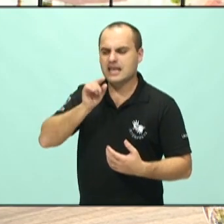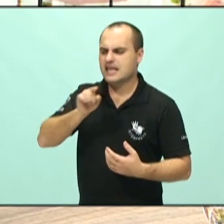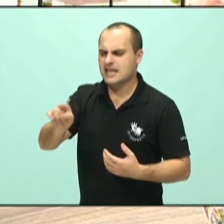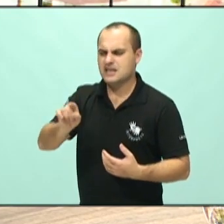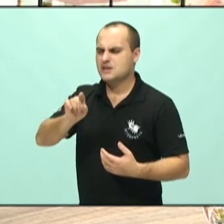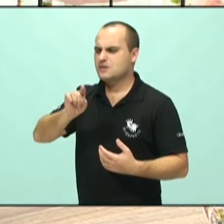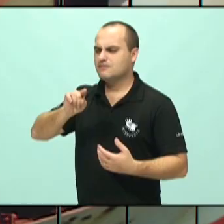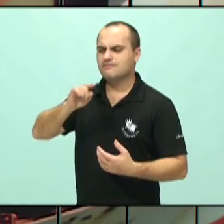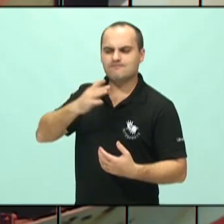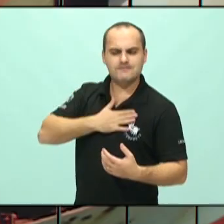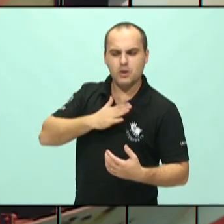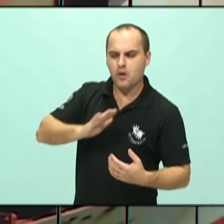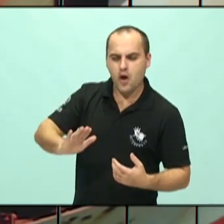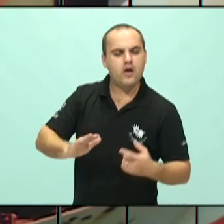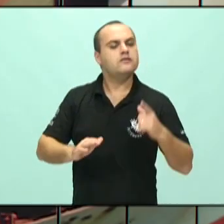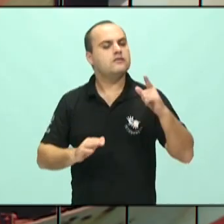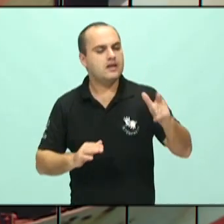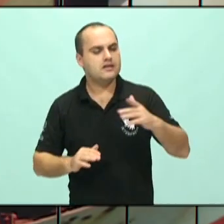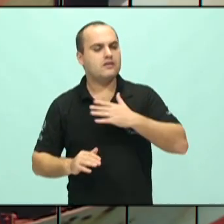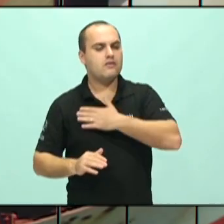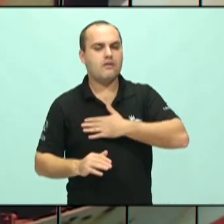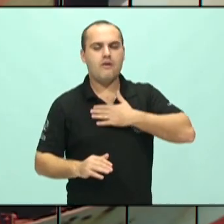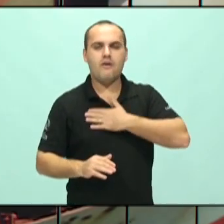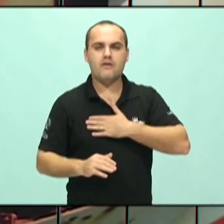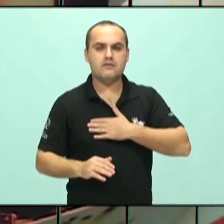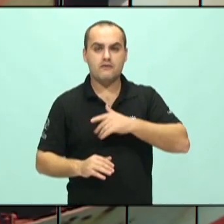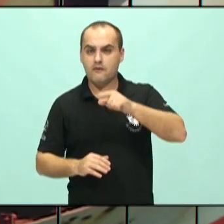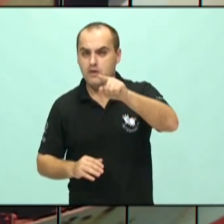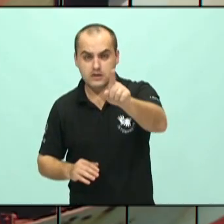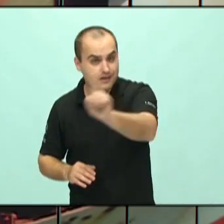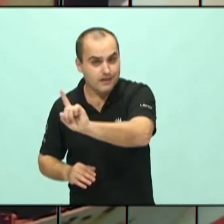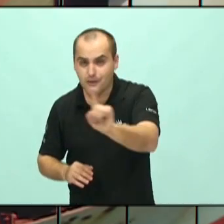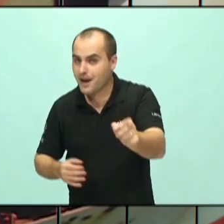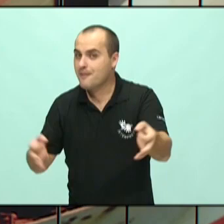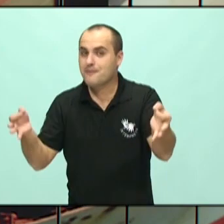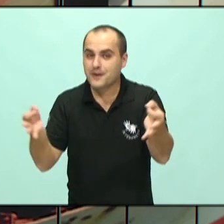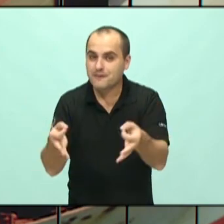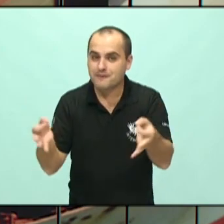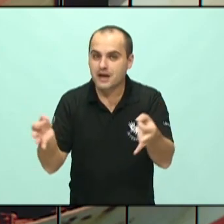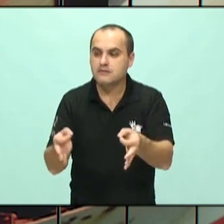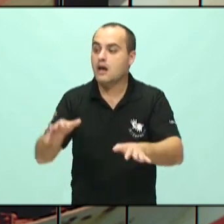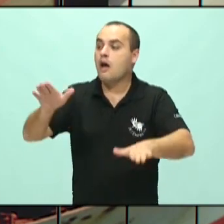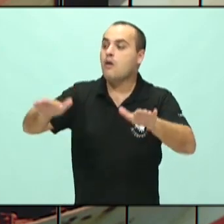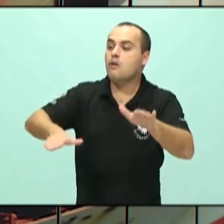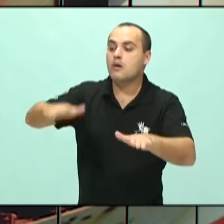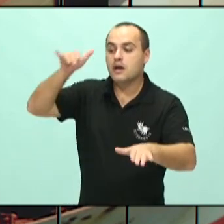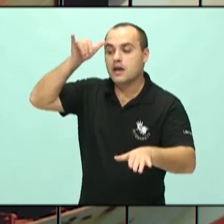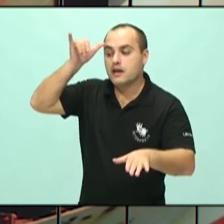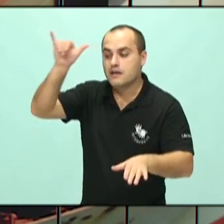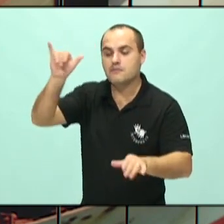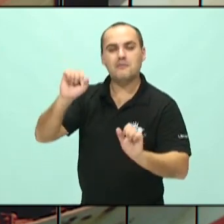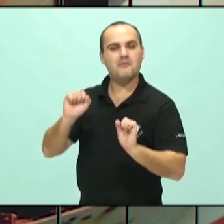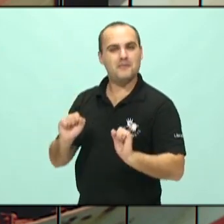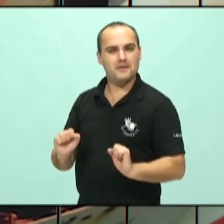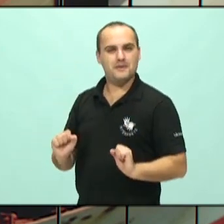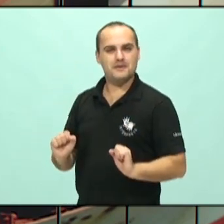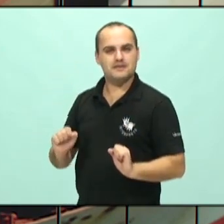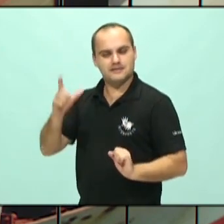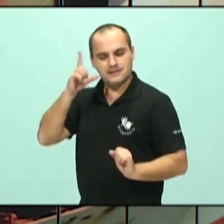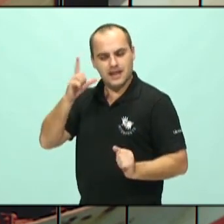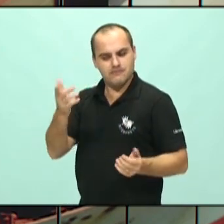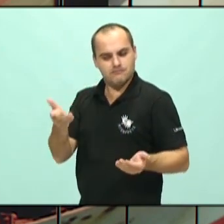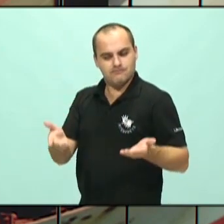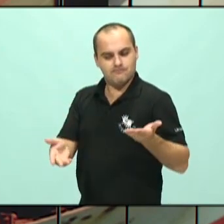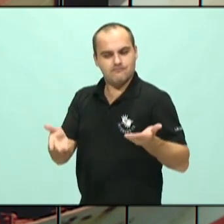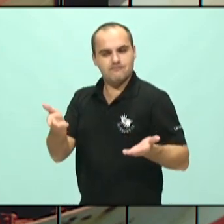é perfeito, entender que você precisa evitar certas coisas, entender que você precisa ter equilíbrio de vida e esse